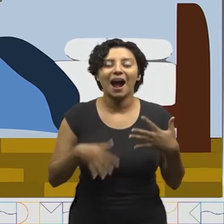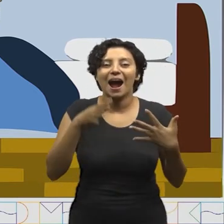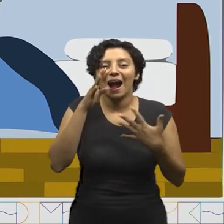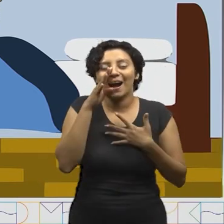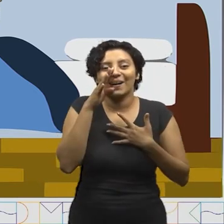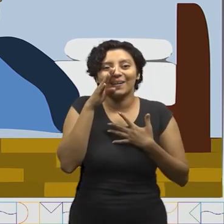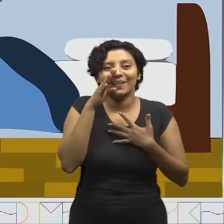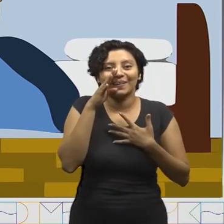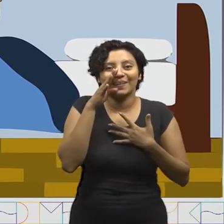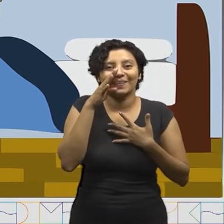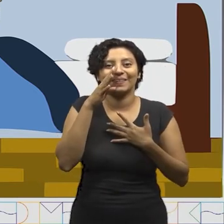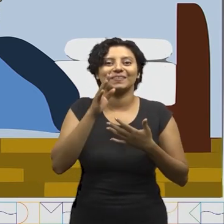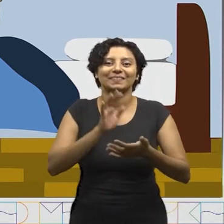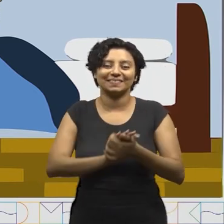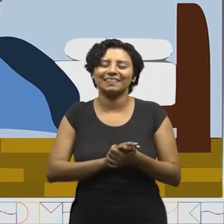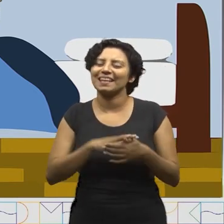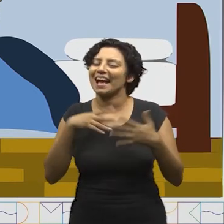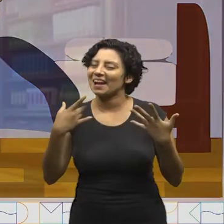Uau!